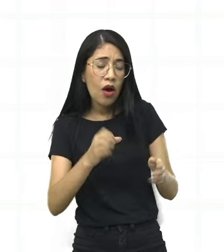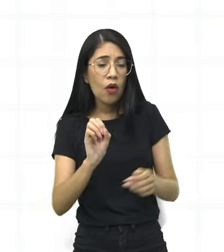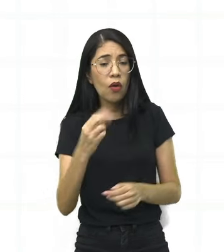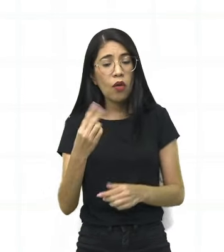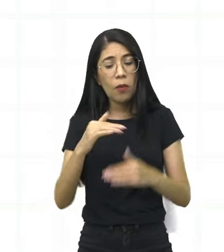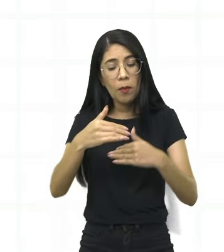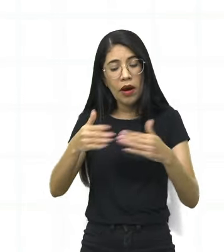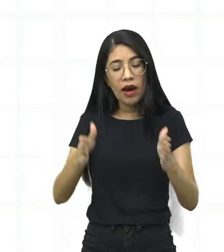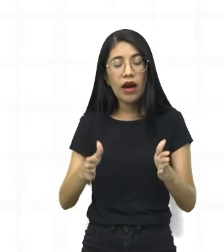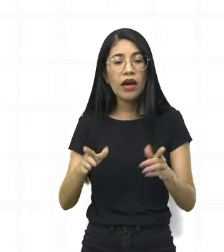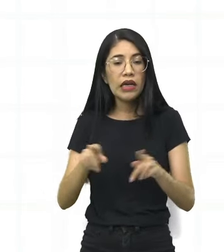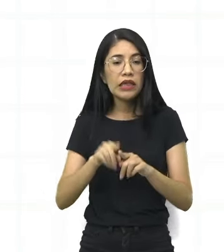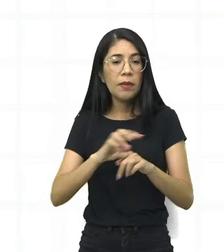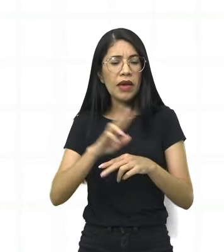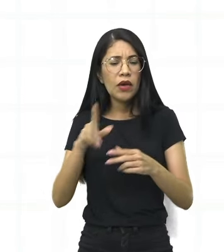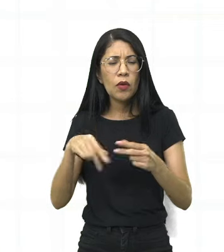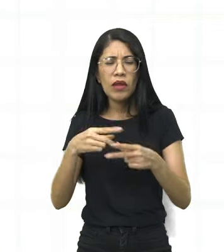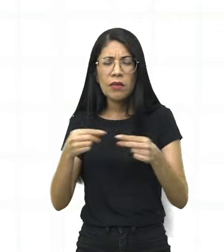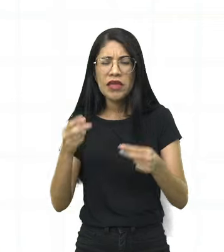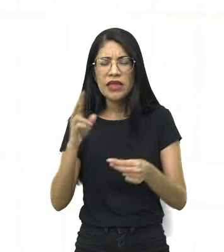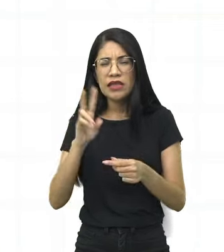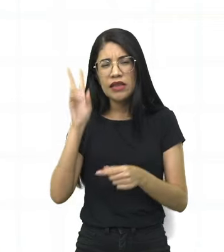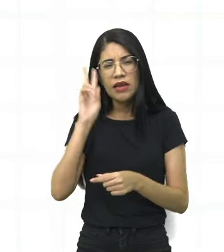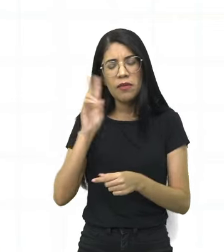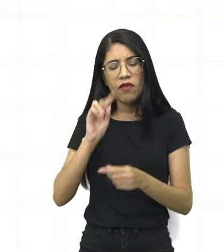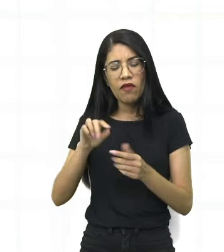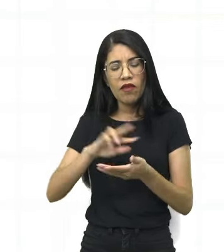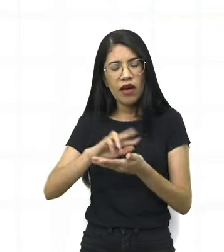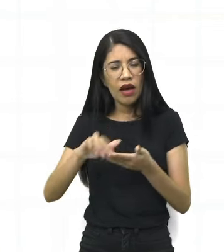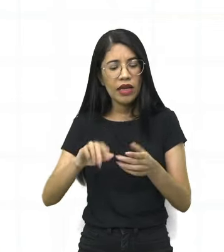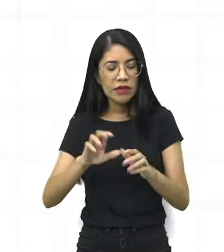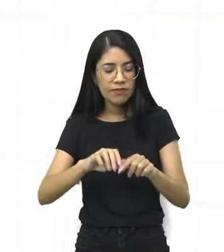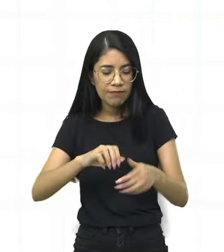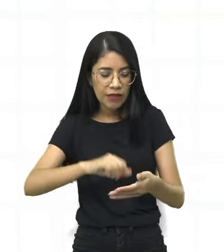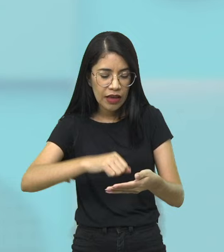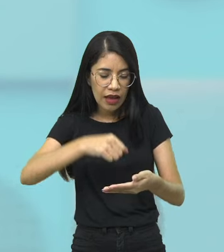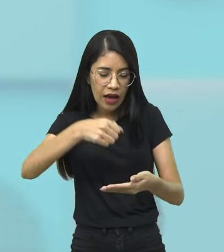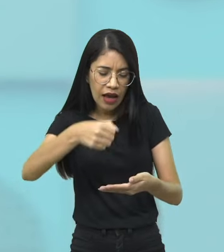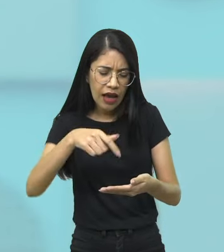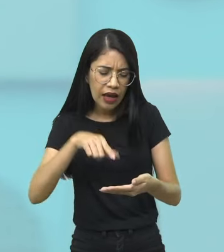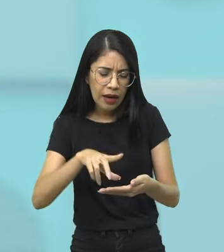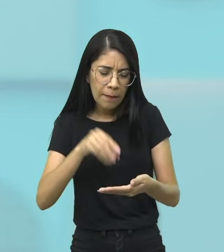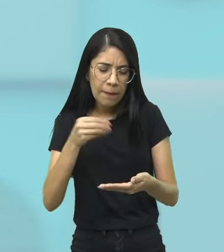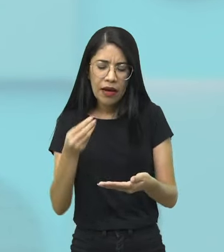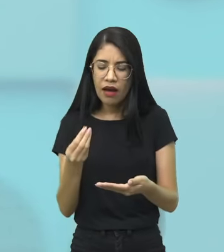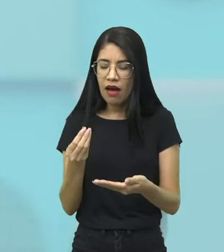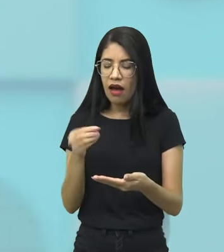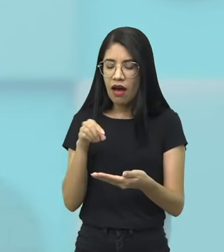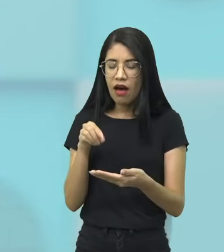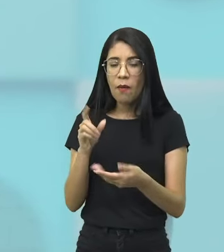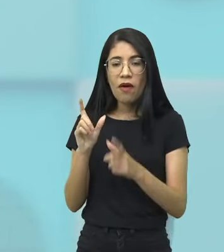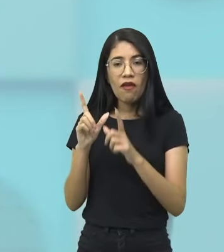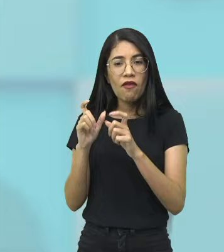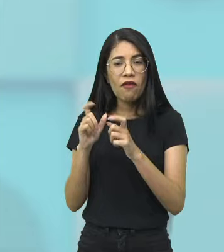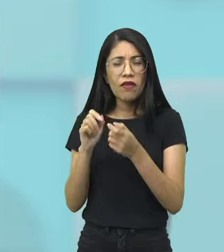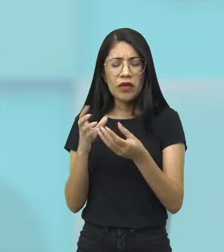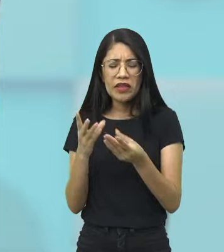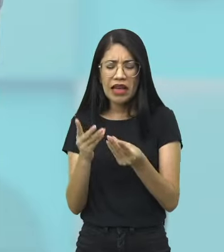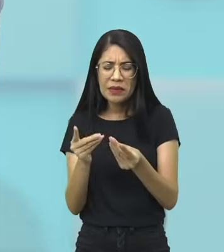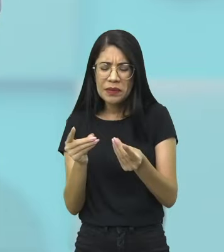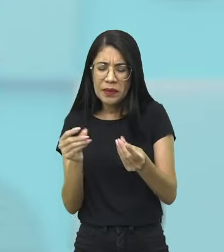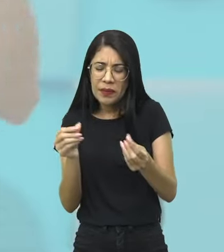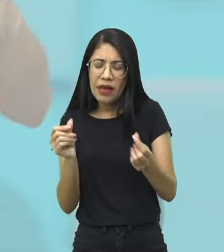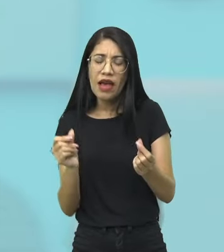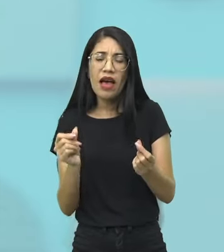de recordações, né? Que a gente abre e vê, olha essa foto! A foto às vezes já tá desgastada.